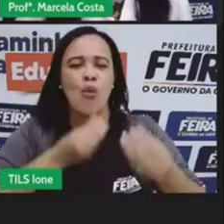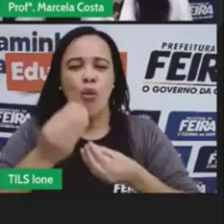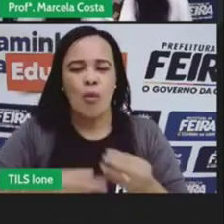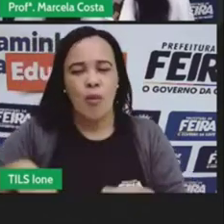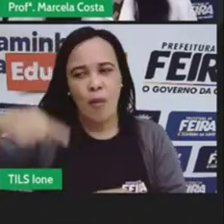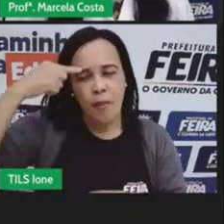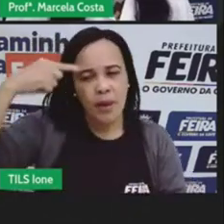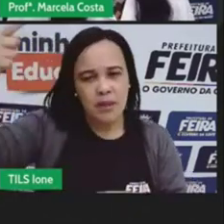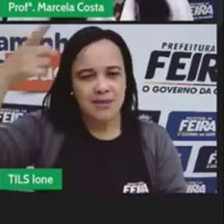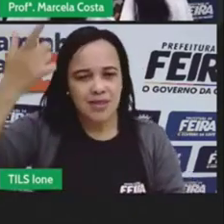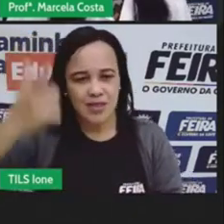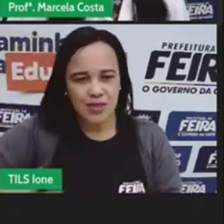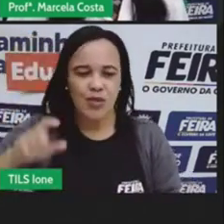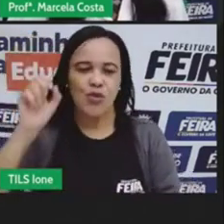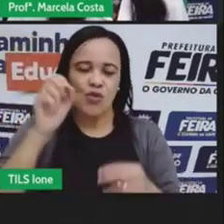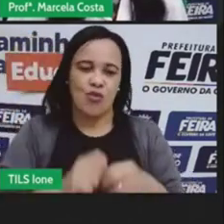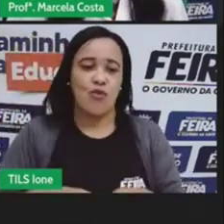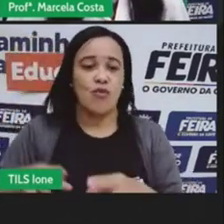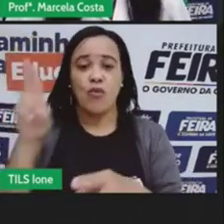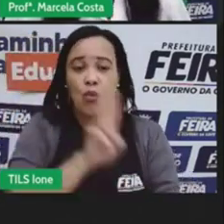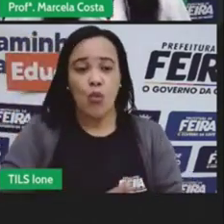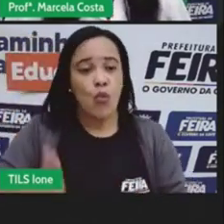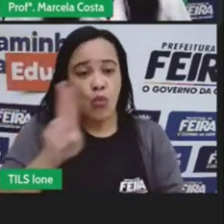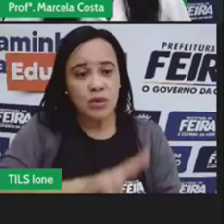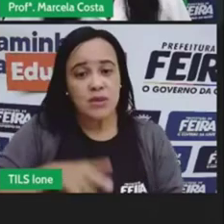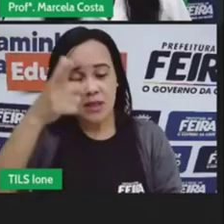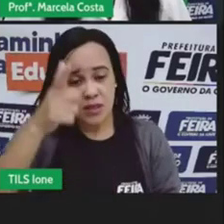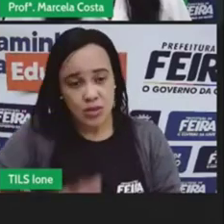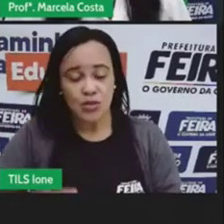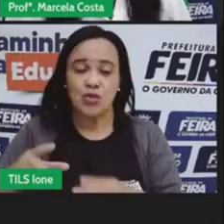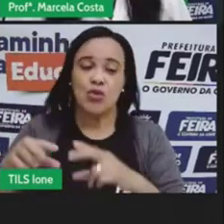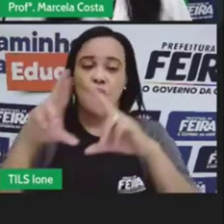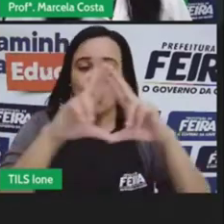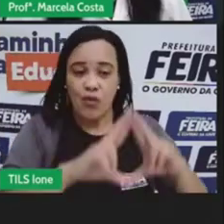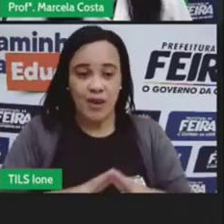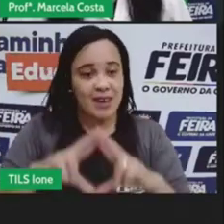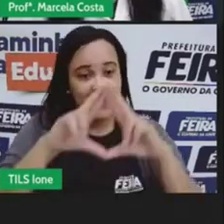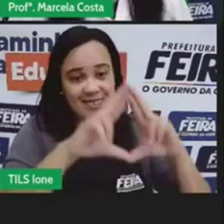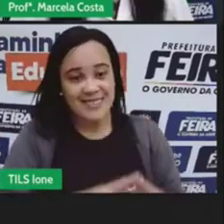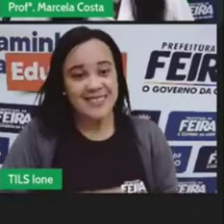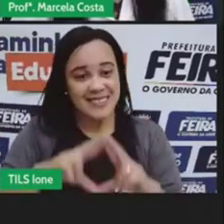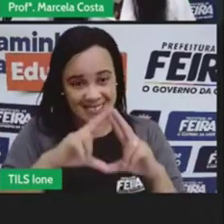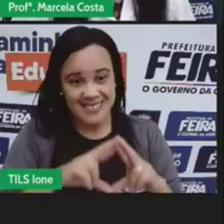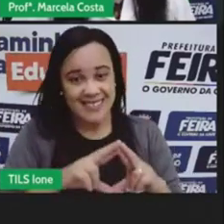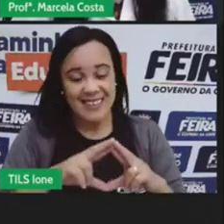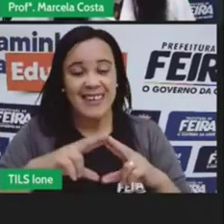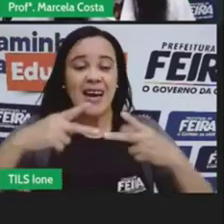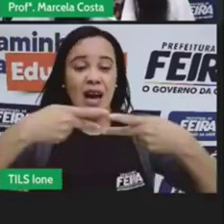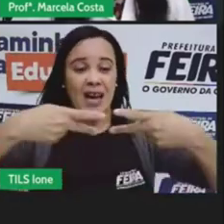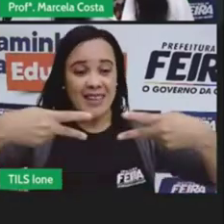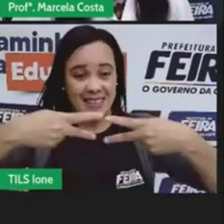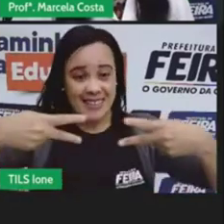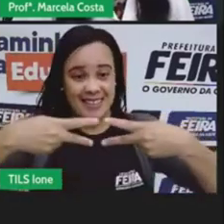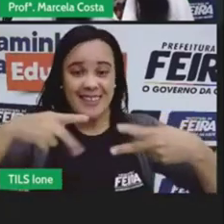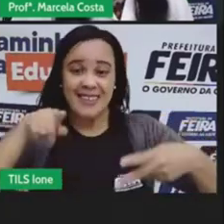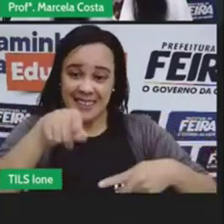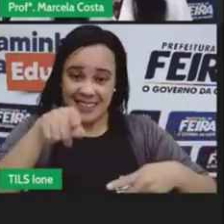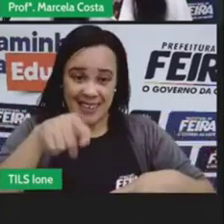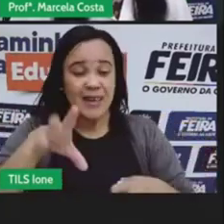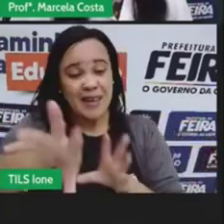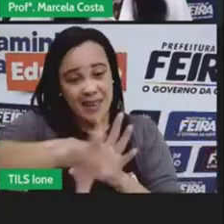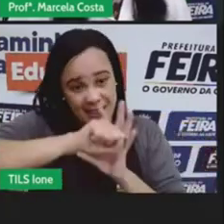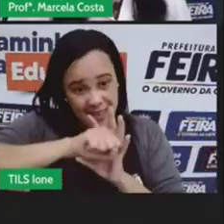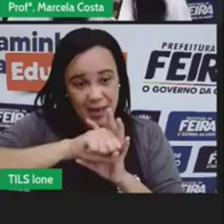repensar ele está disponível no site virtual e você acessa ele por meio desse link que aparece aqui na